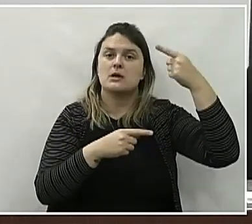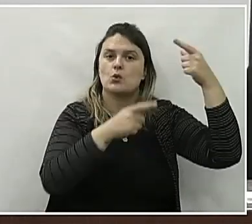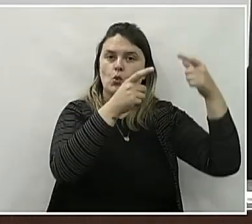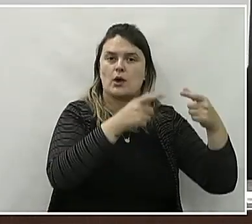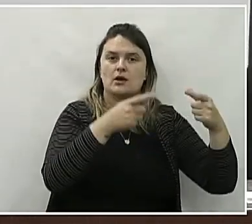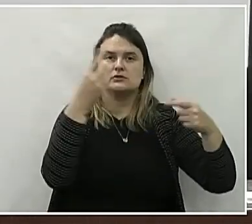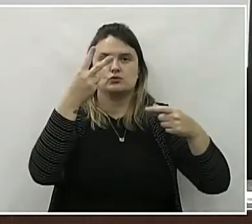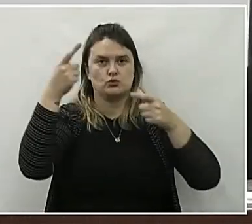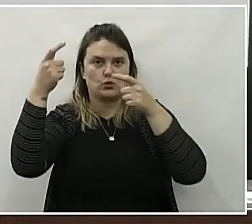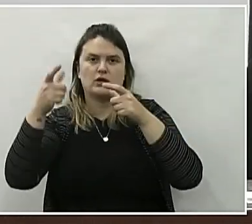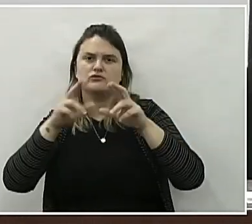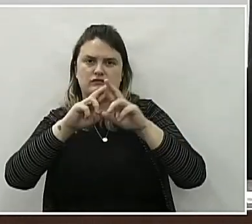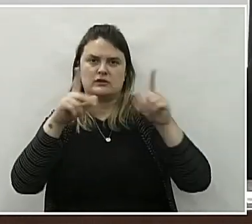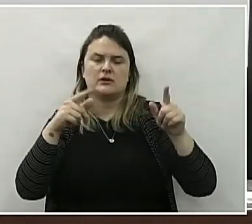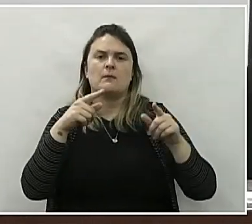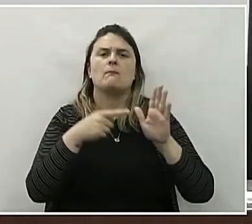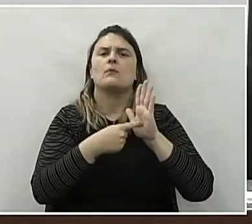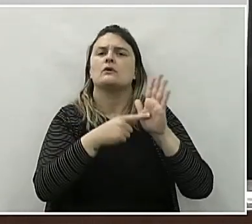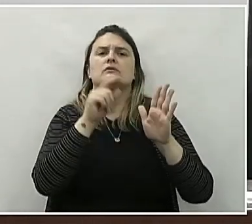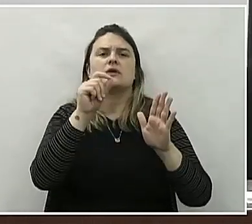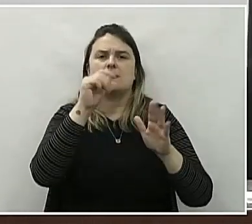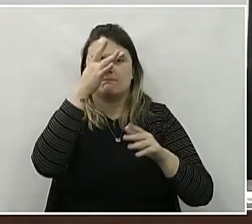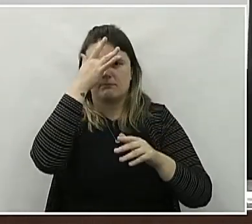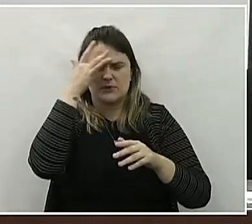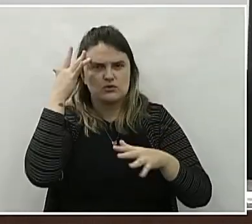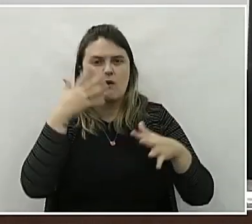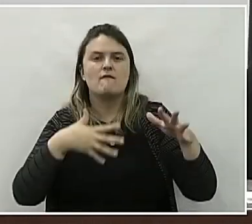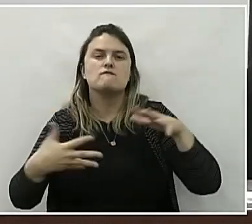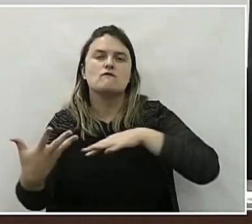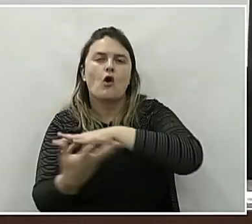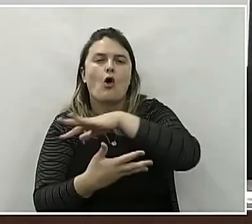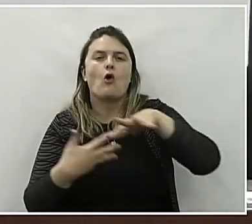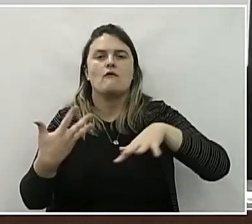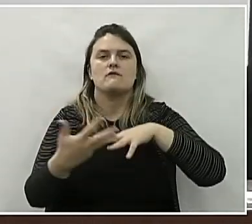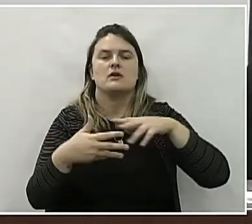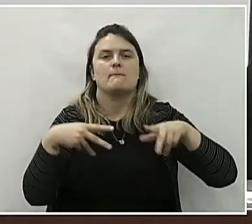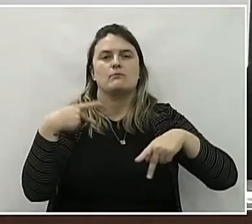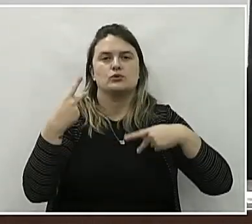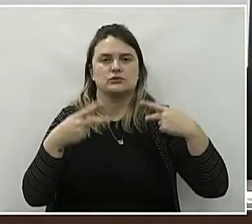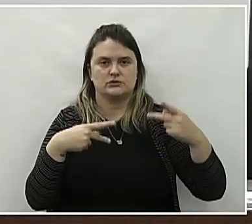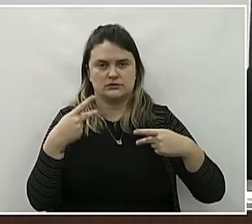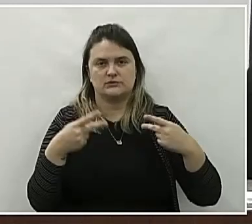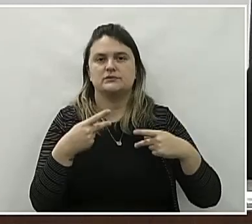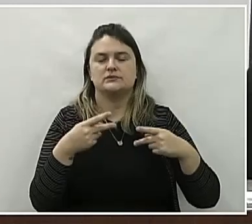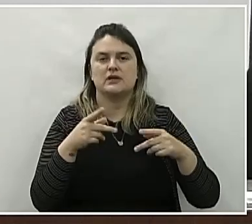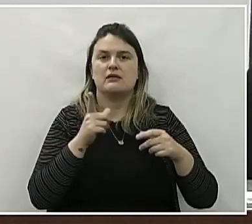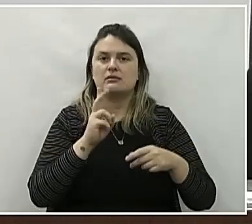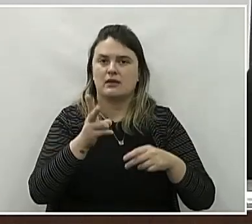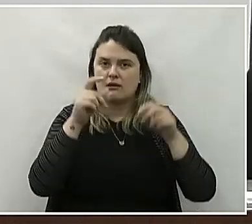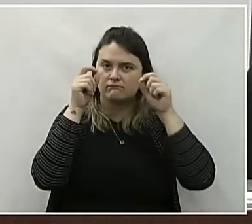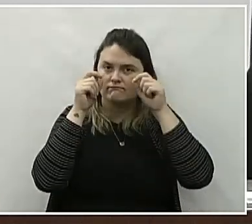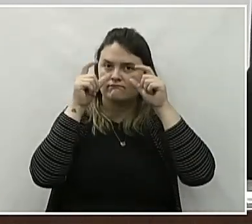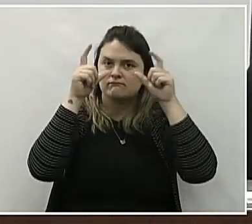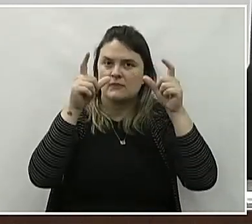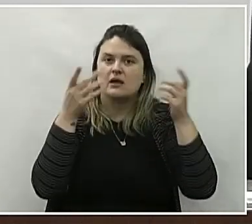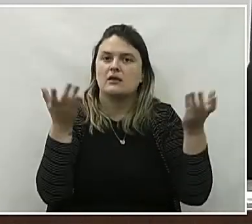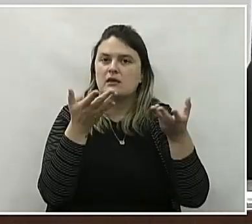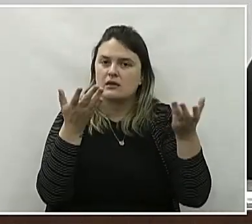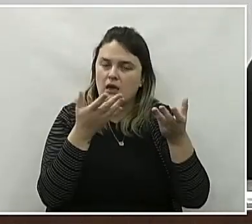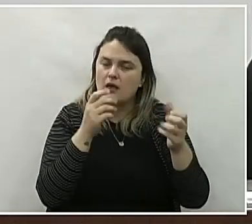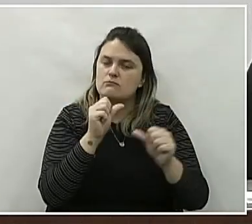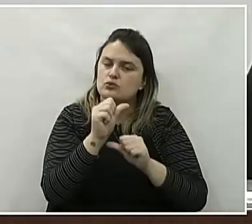candidatos, isso mostra que as pessoas estão se envolvendo aí nas eleições, estão com olho aberto e querem